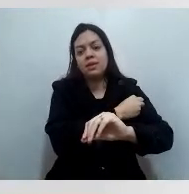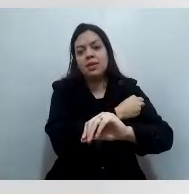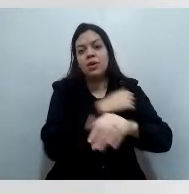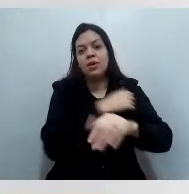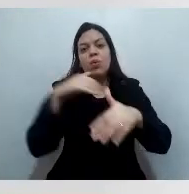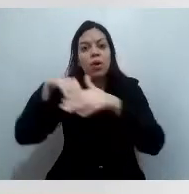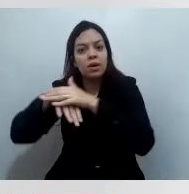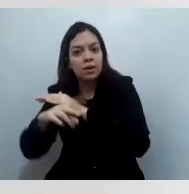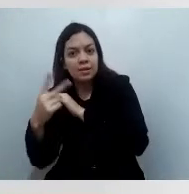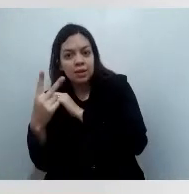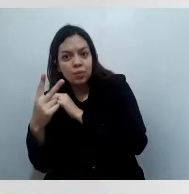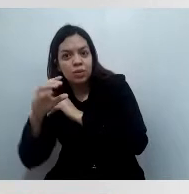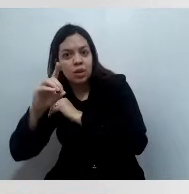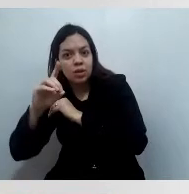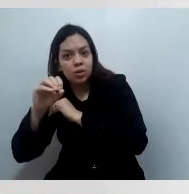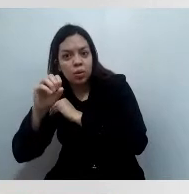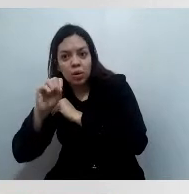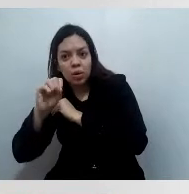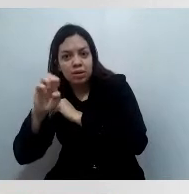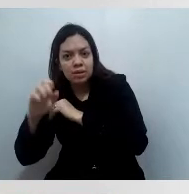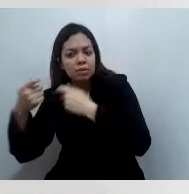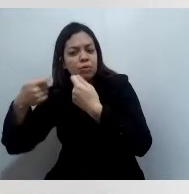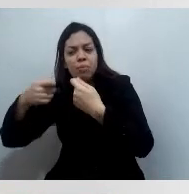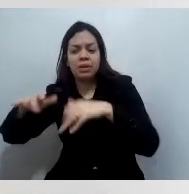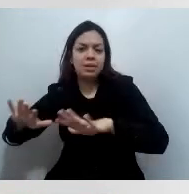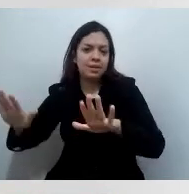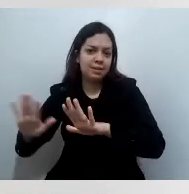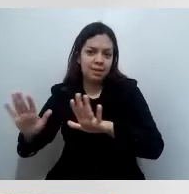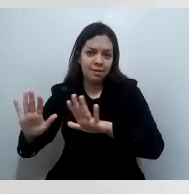porque eles garantiam que ia chegar a tempo.